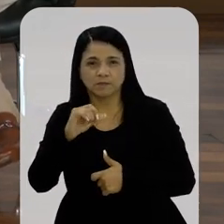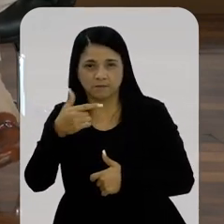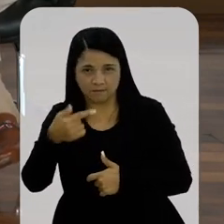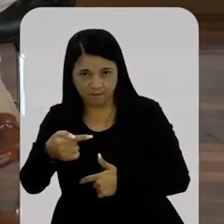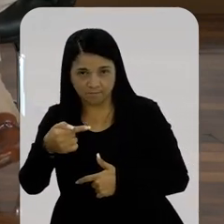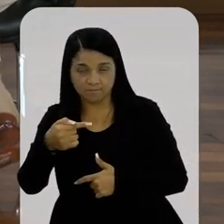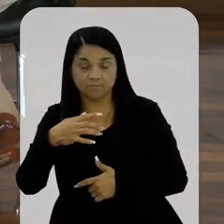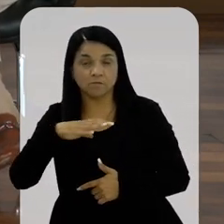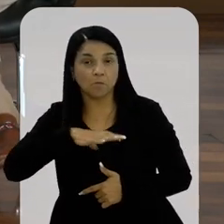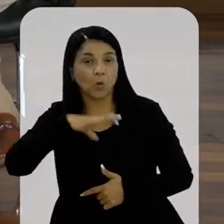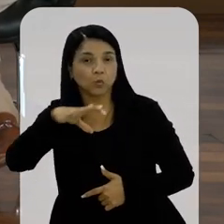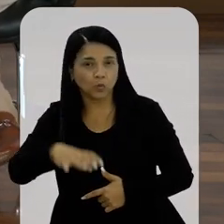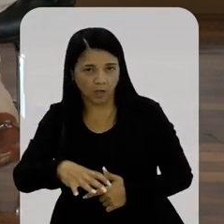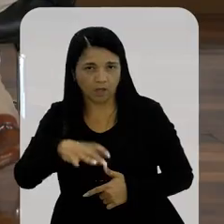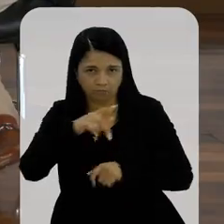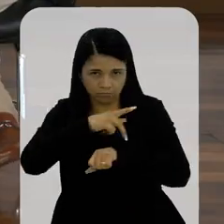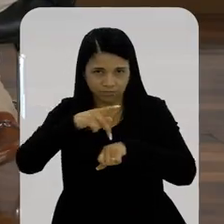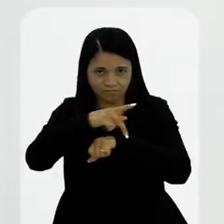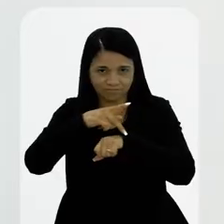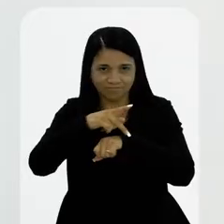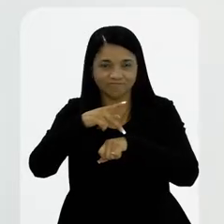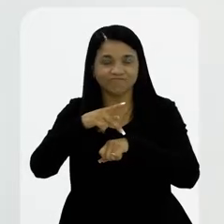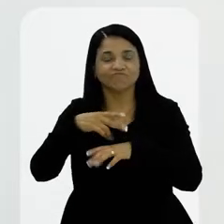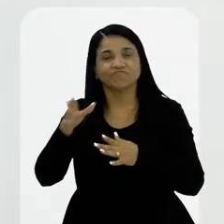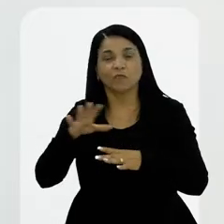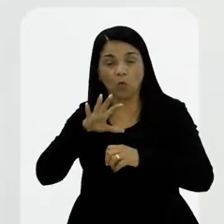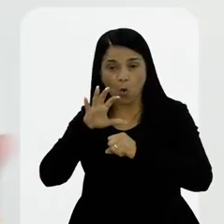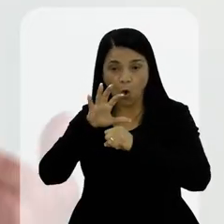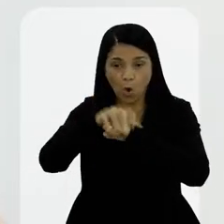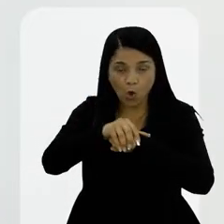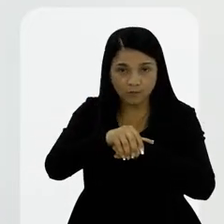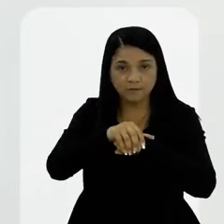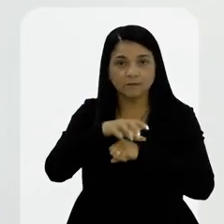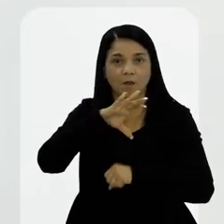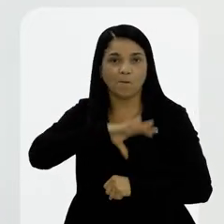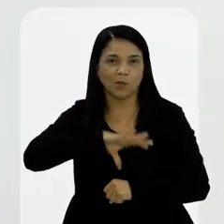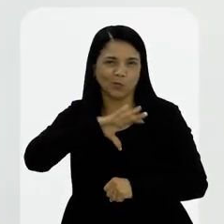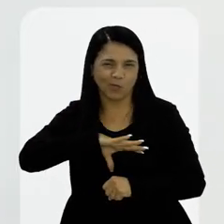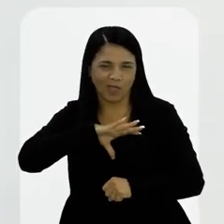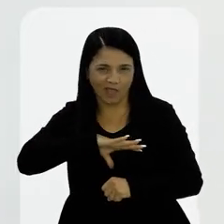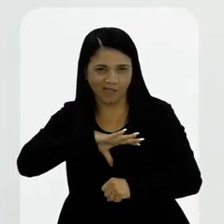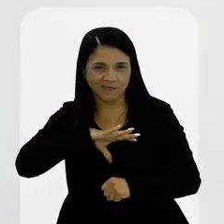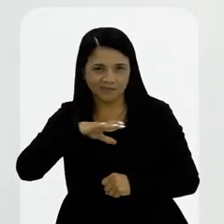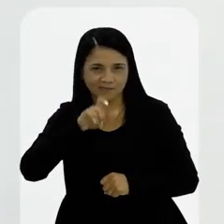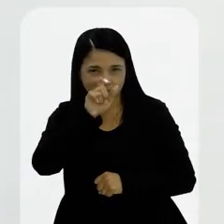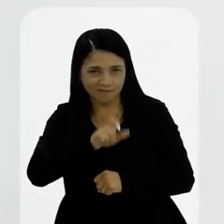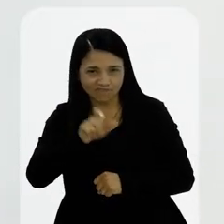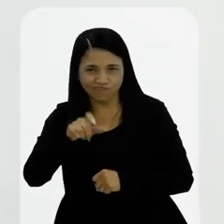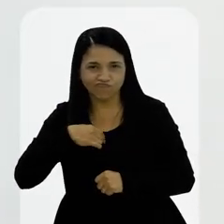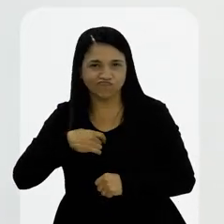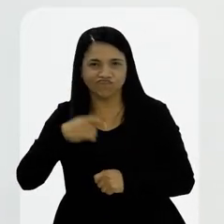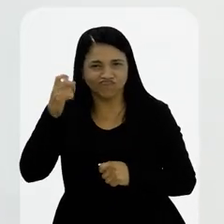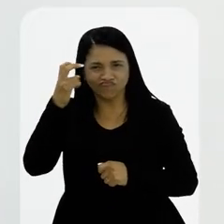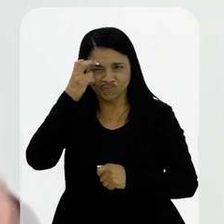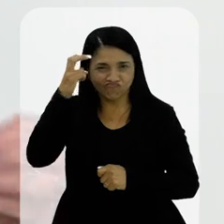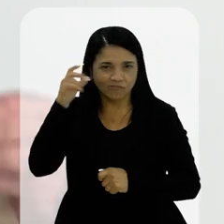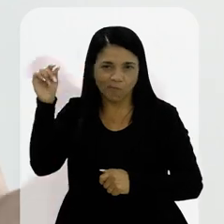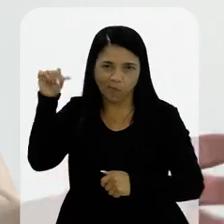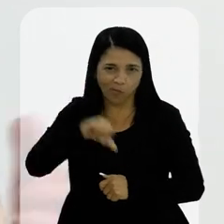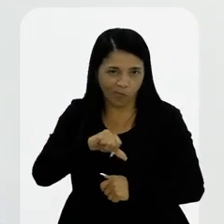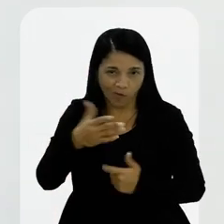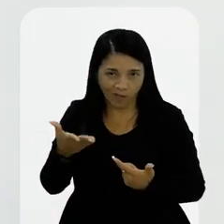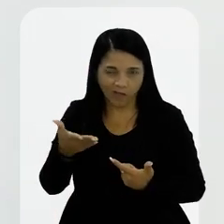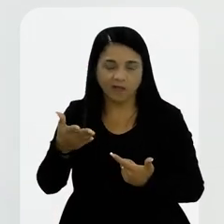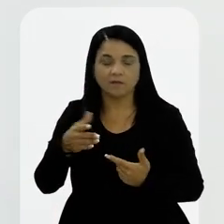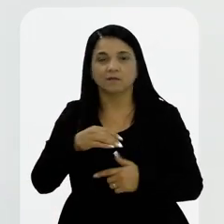que é Portugal, Portugal racionalizou. Nós temos aquela coisa, vamos colonizar o português, o português não tem uma